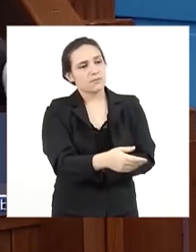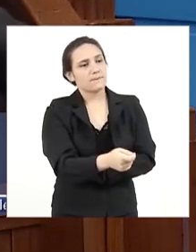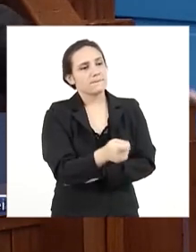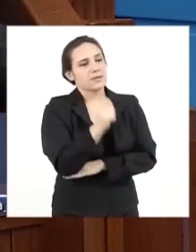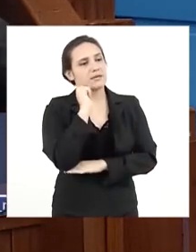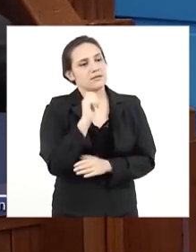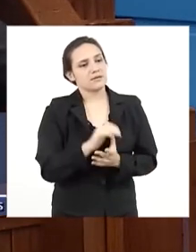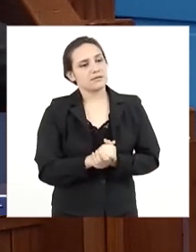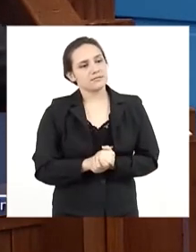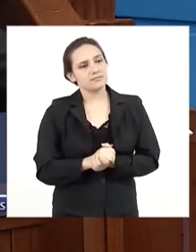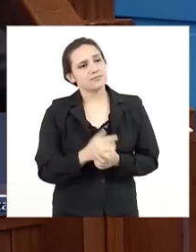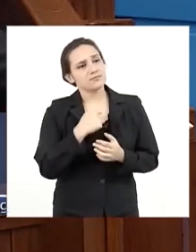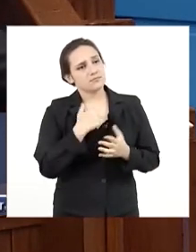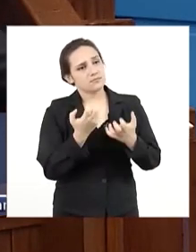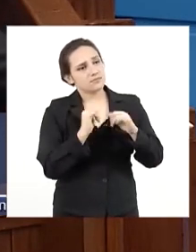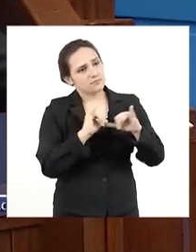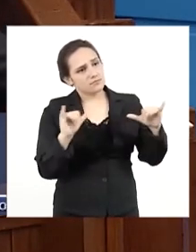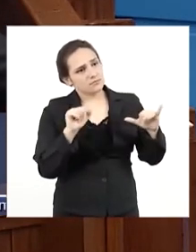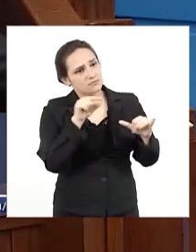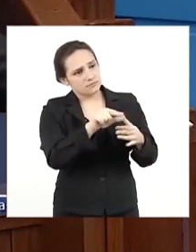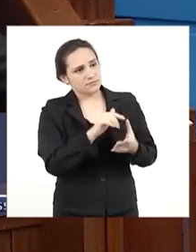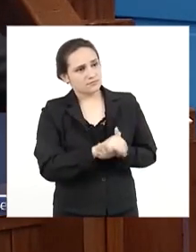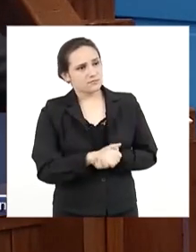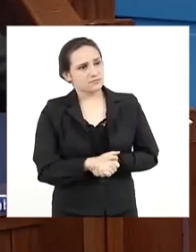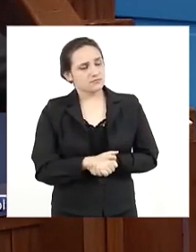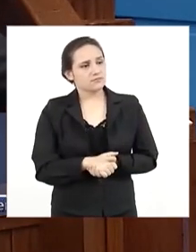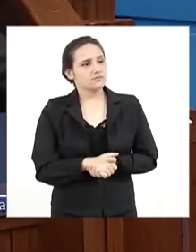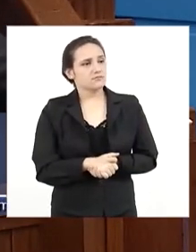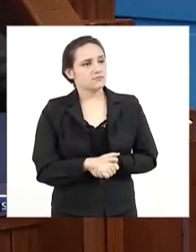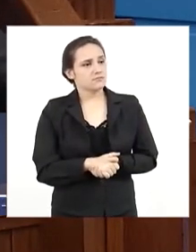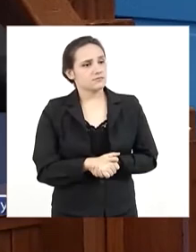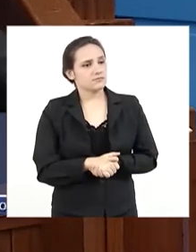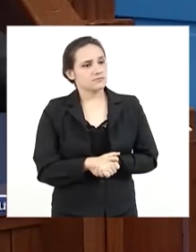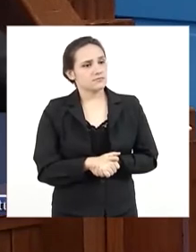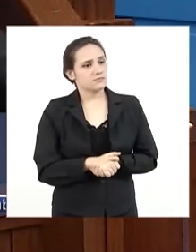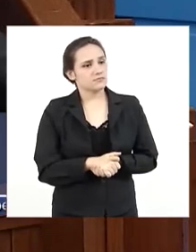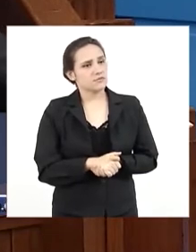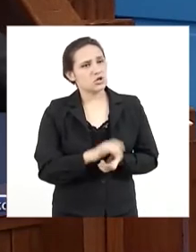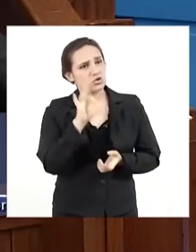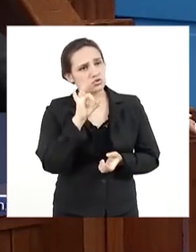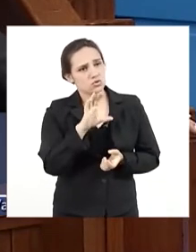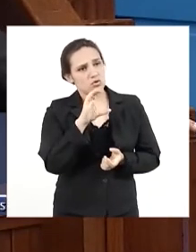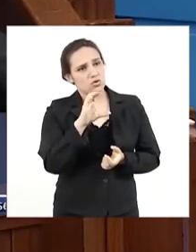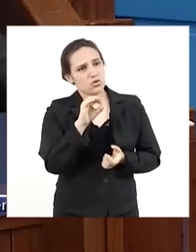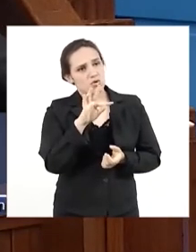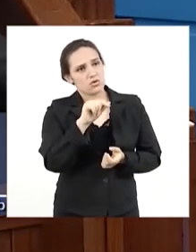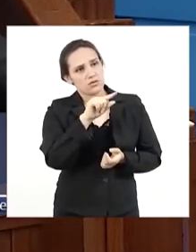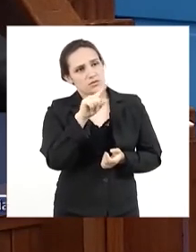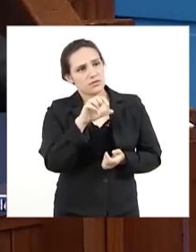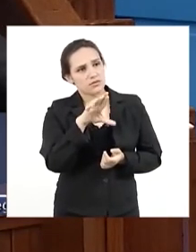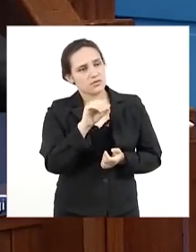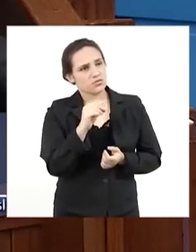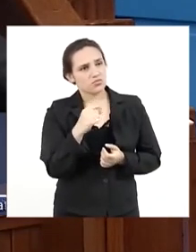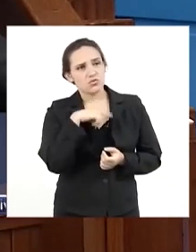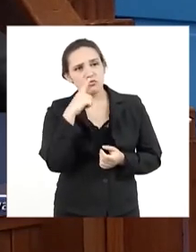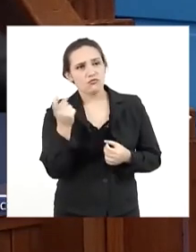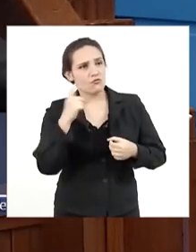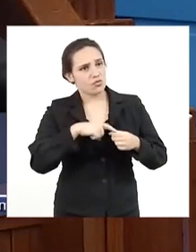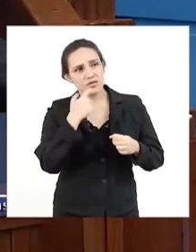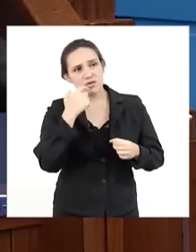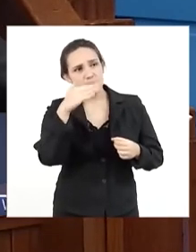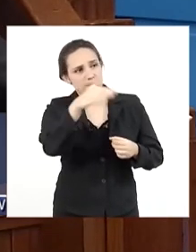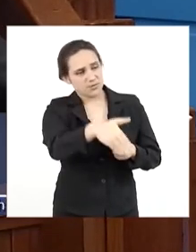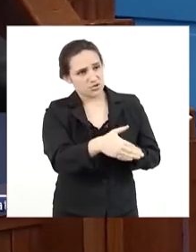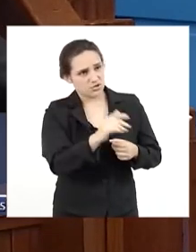Informar para a Vossa Excelência que só a prática da Cota Zero não vai repovoar os rios. Não